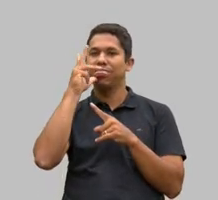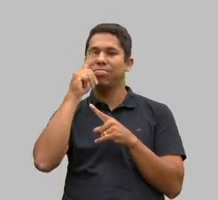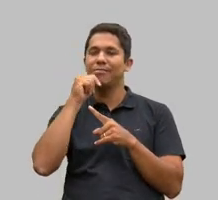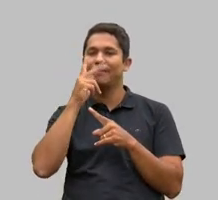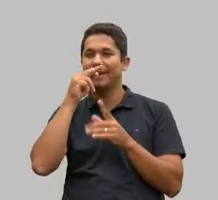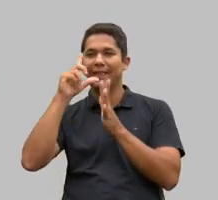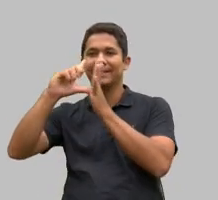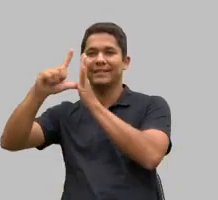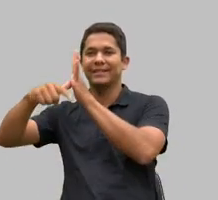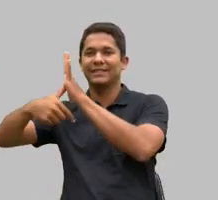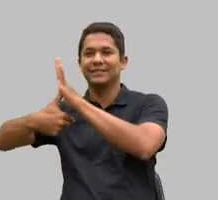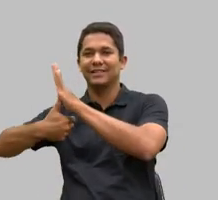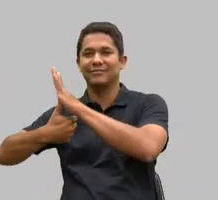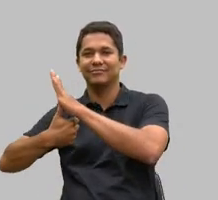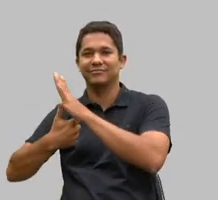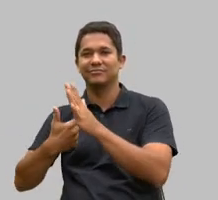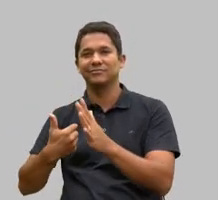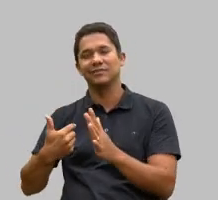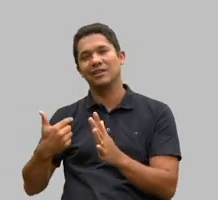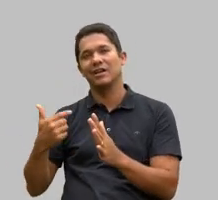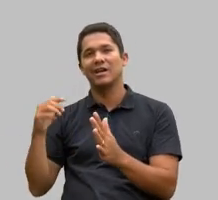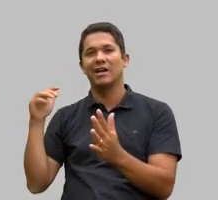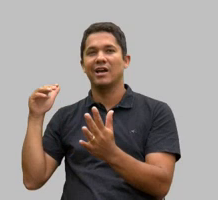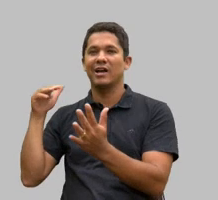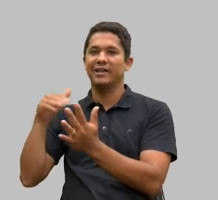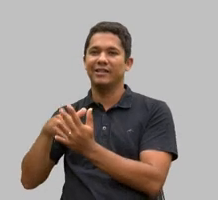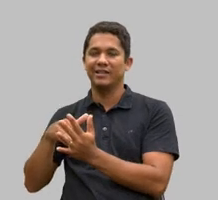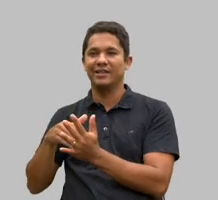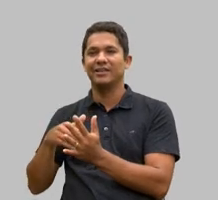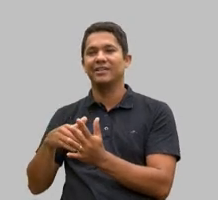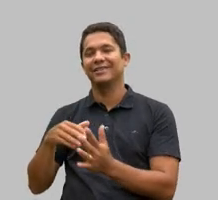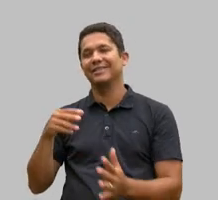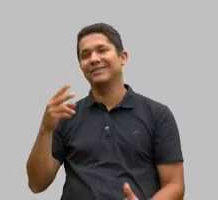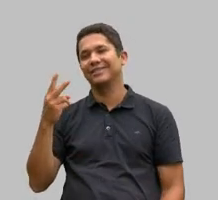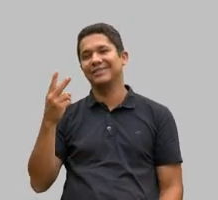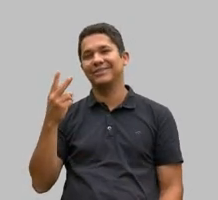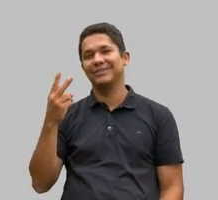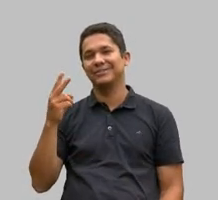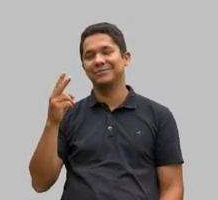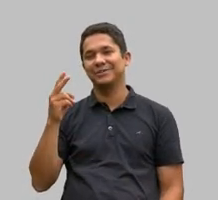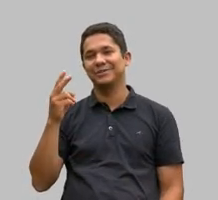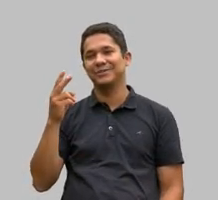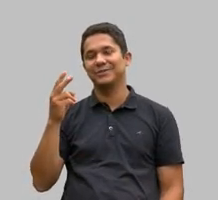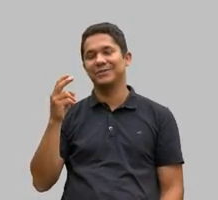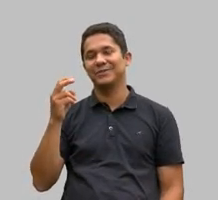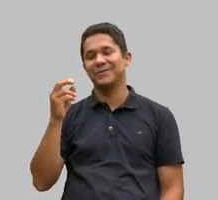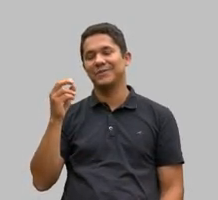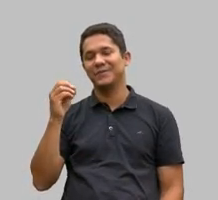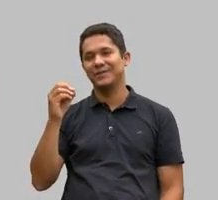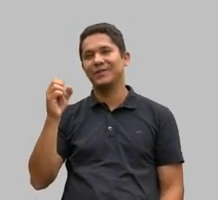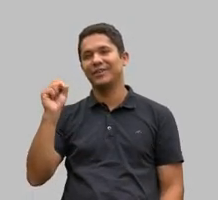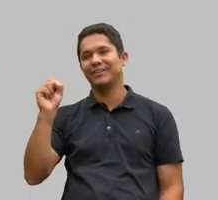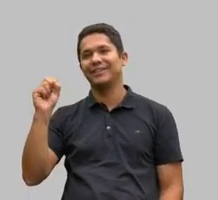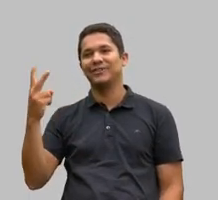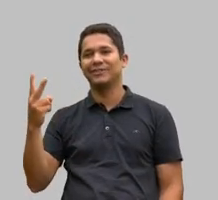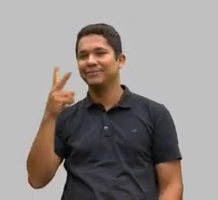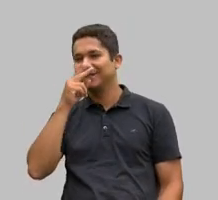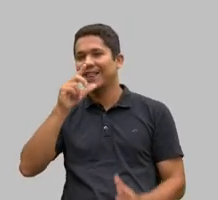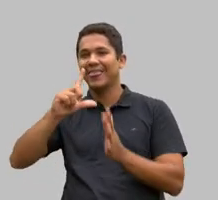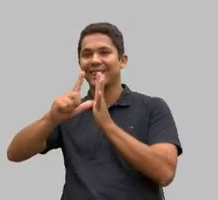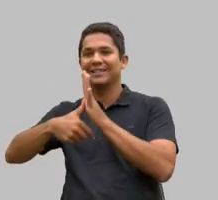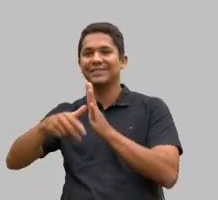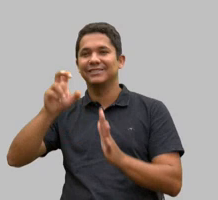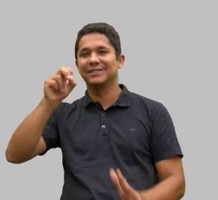pequeno gap de 52 anos para ser uma organização, sociedade mais evoluída no voluntariado, na